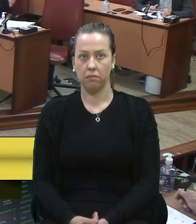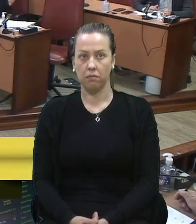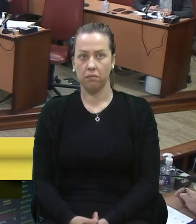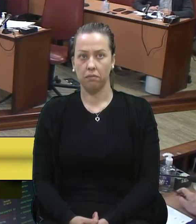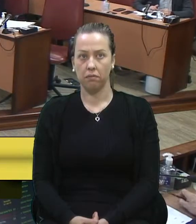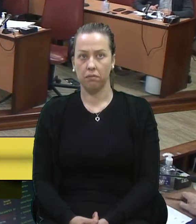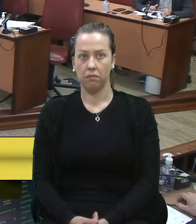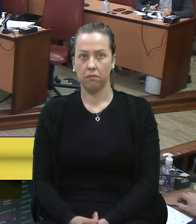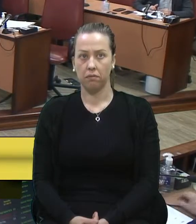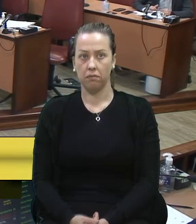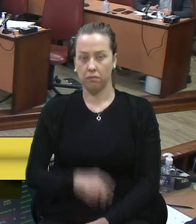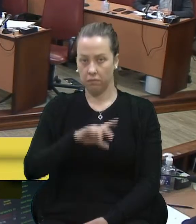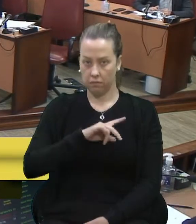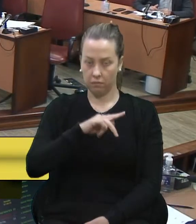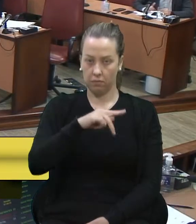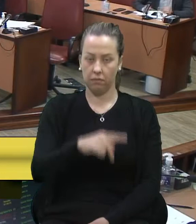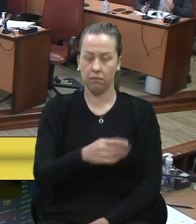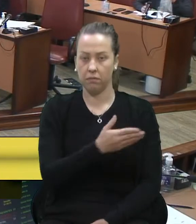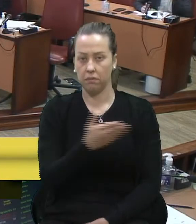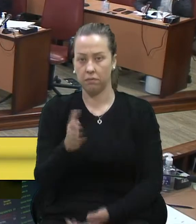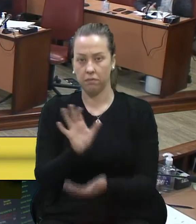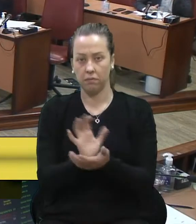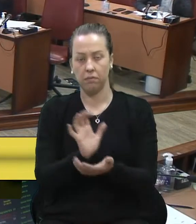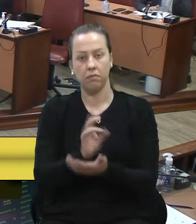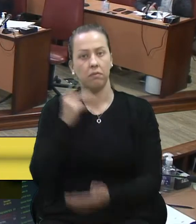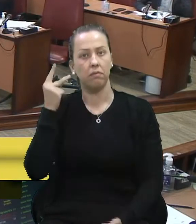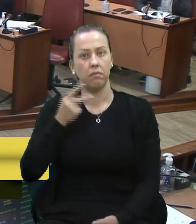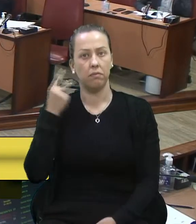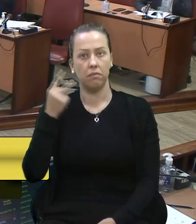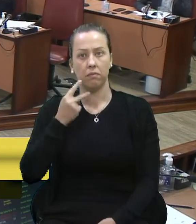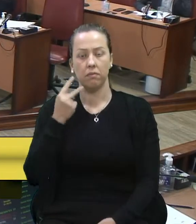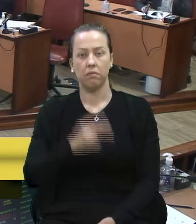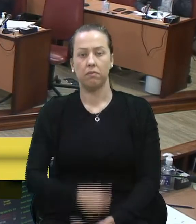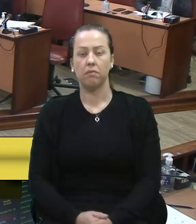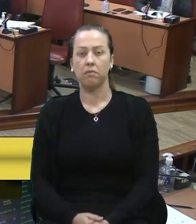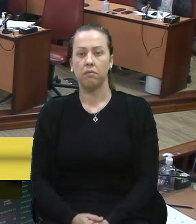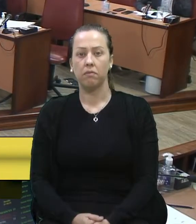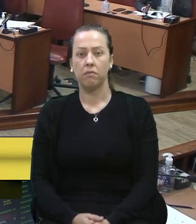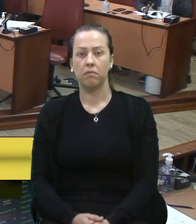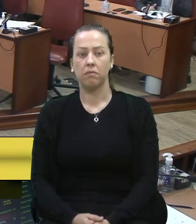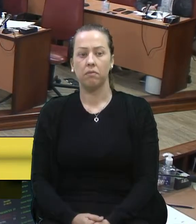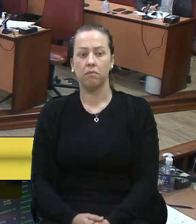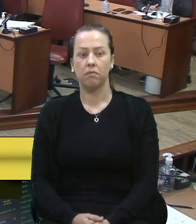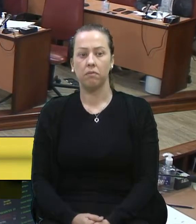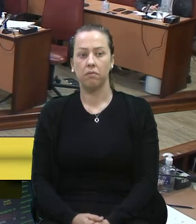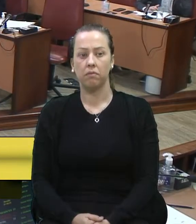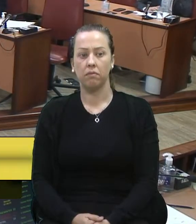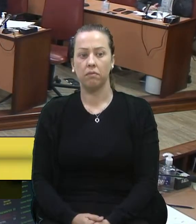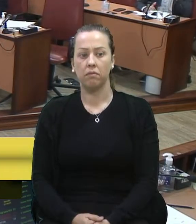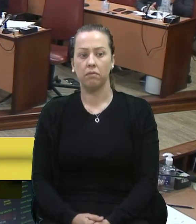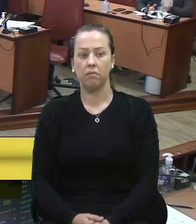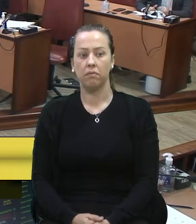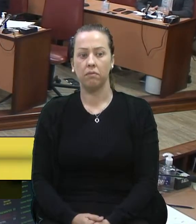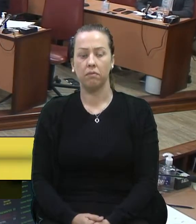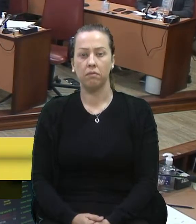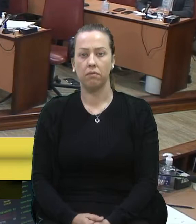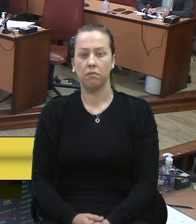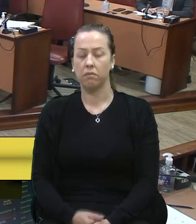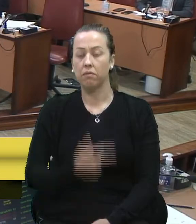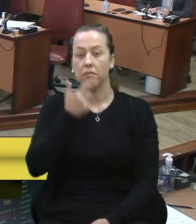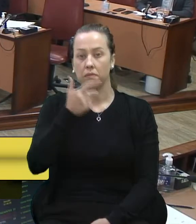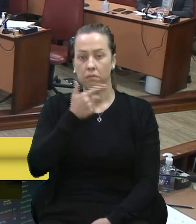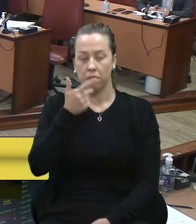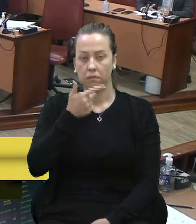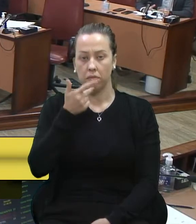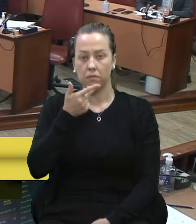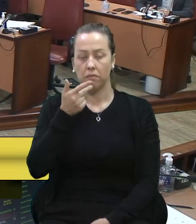Sr. Presidente, caros colegas vereadores, vou falar um